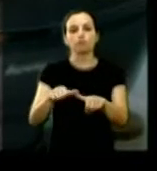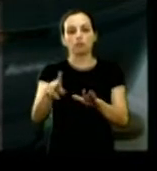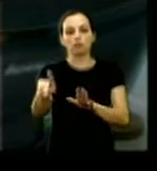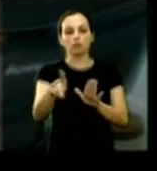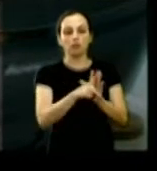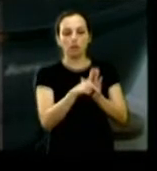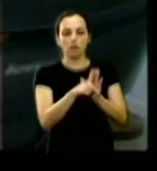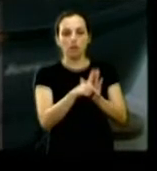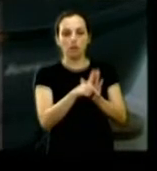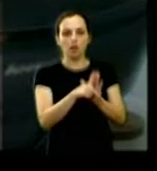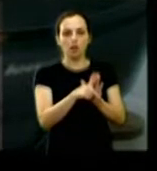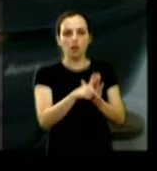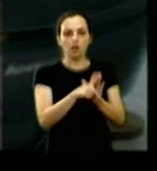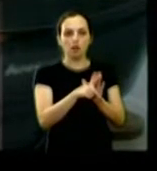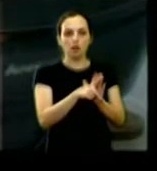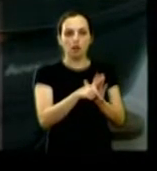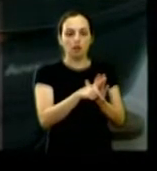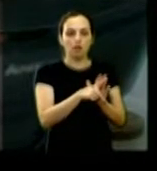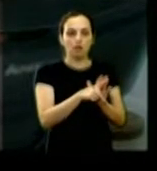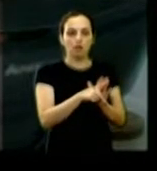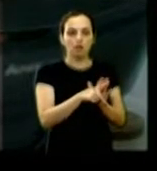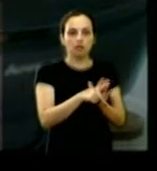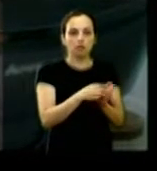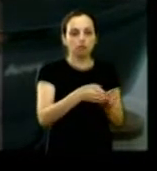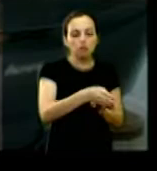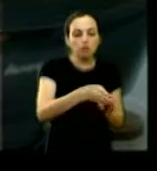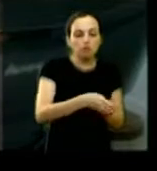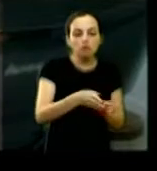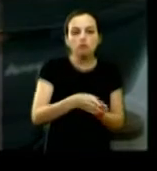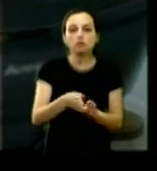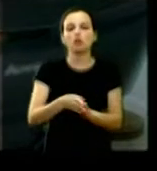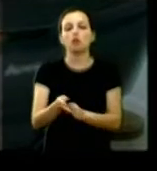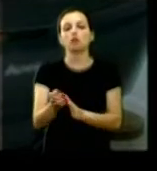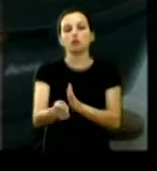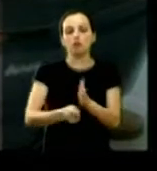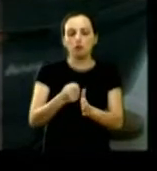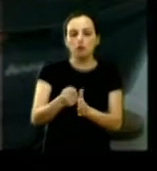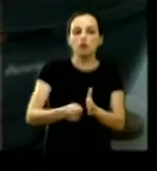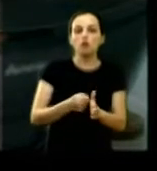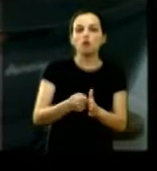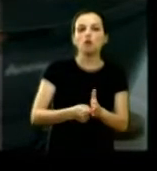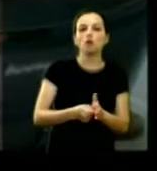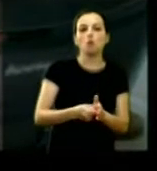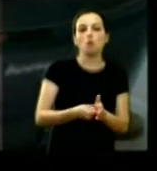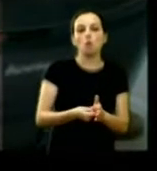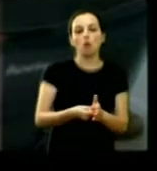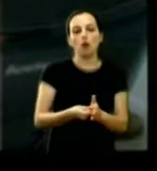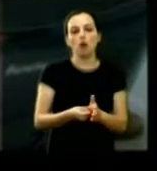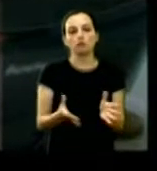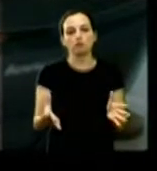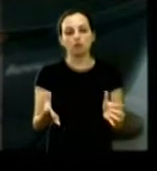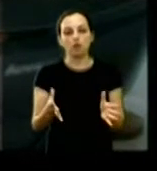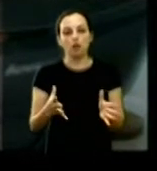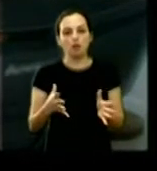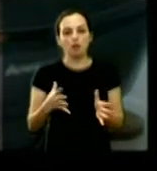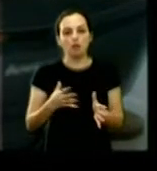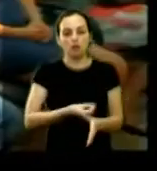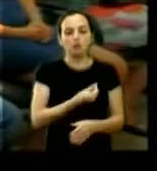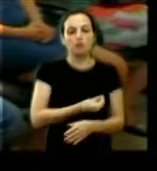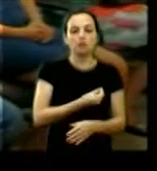legislação que disciplina os conselhos na cidade com a participação do Ministério Público com o Criar Assistência Social